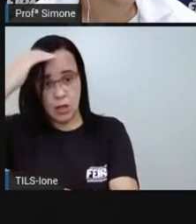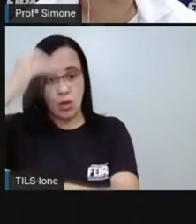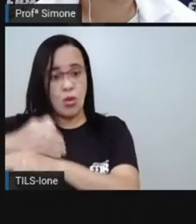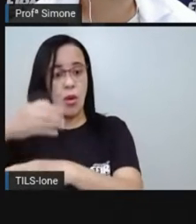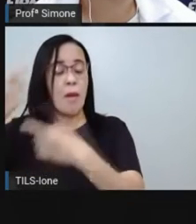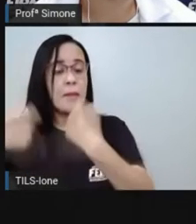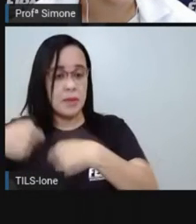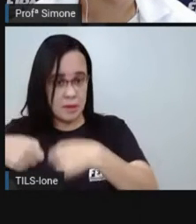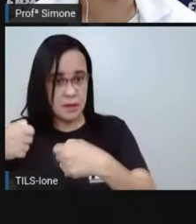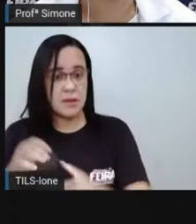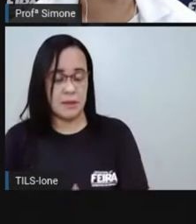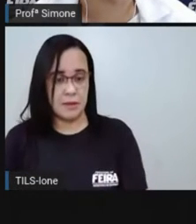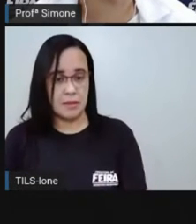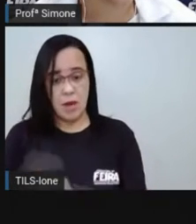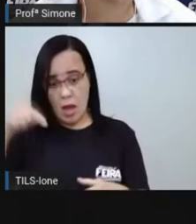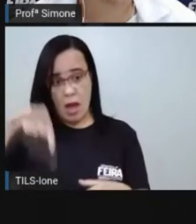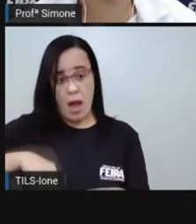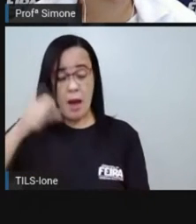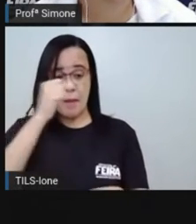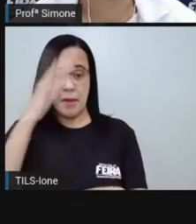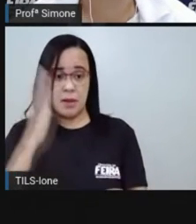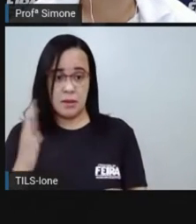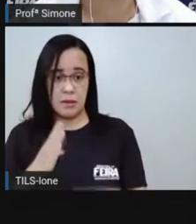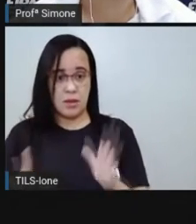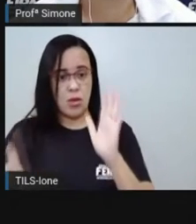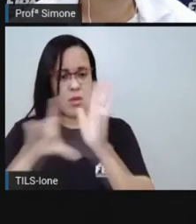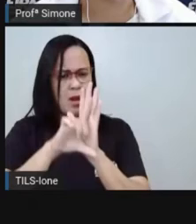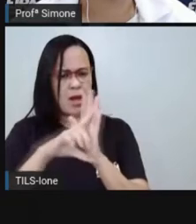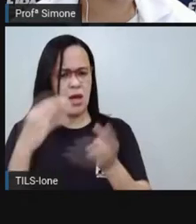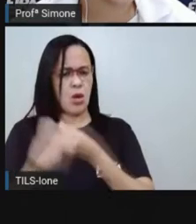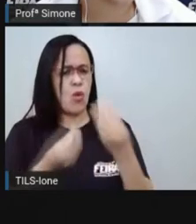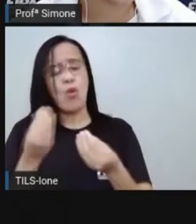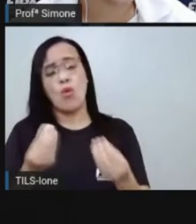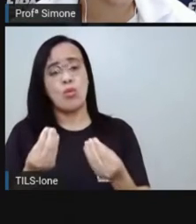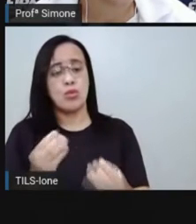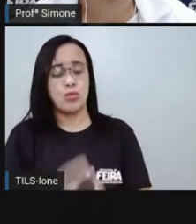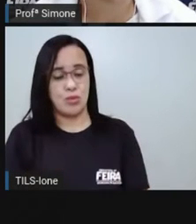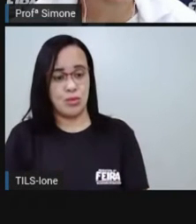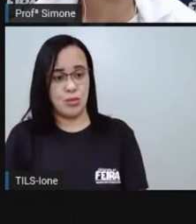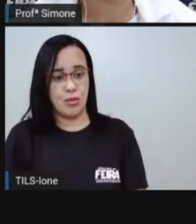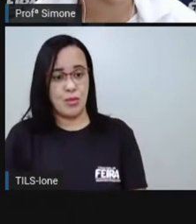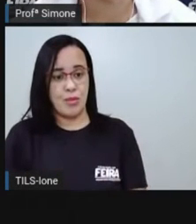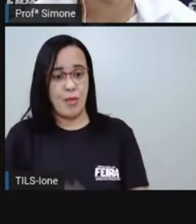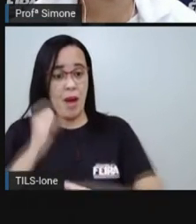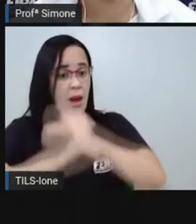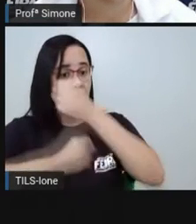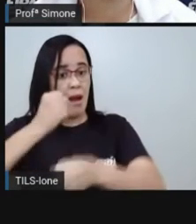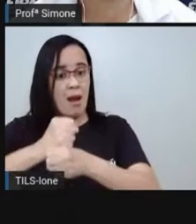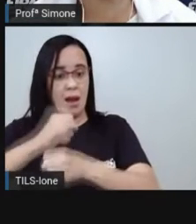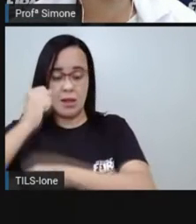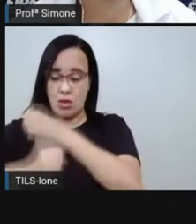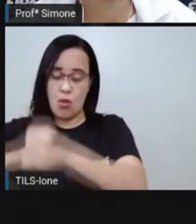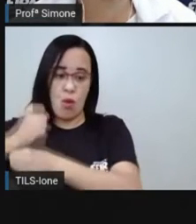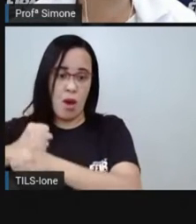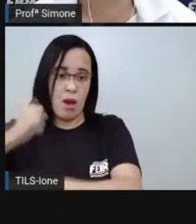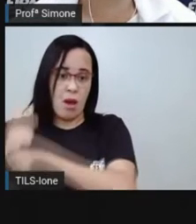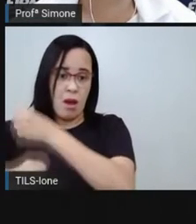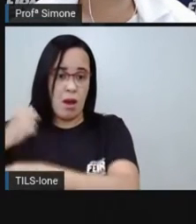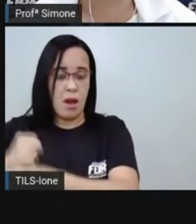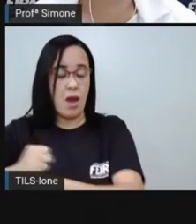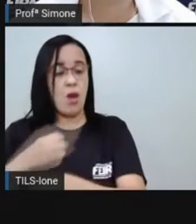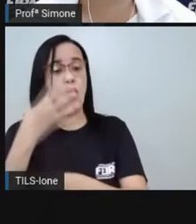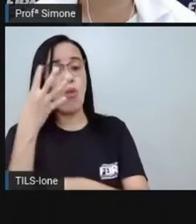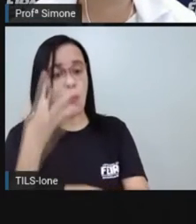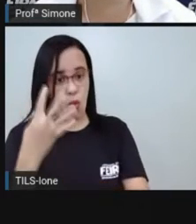determina que o mandato de um governante seja de quatro anos. Por isso que, a cada quatro anos, nós